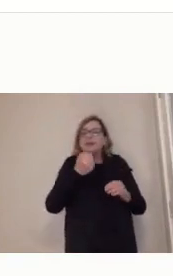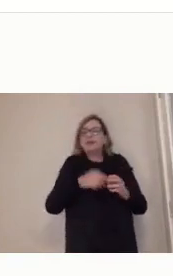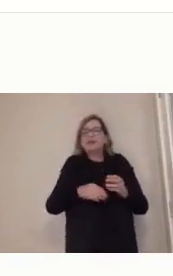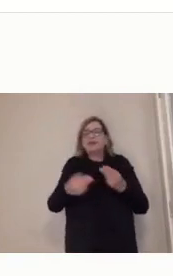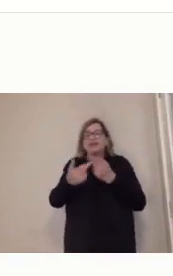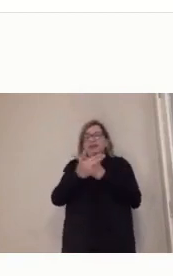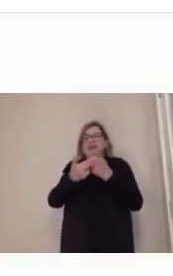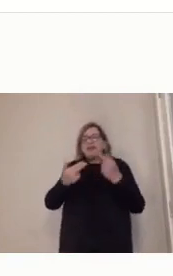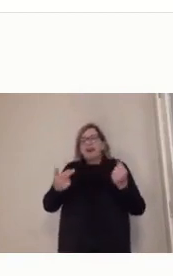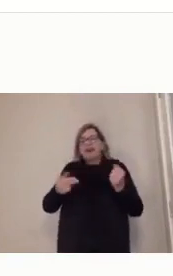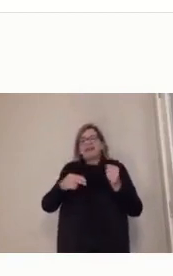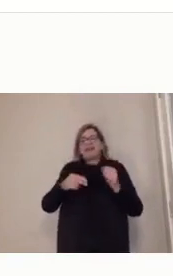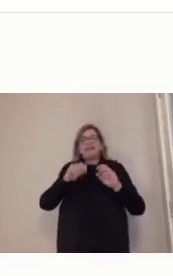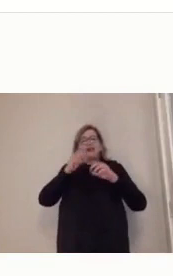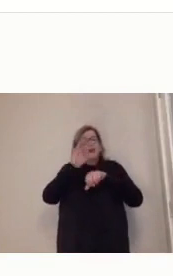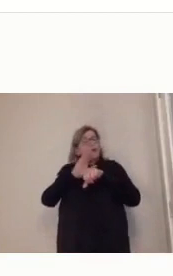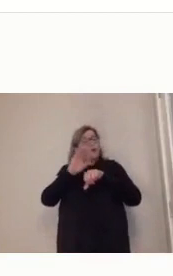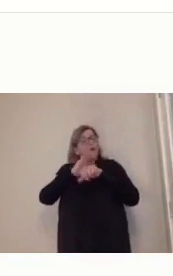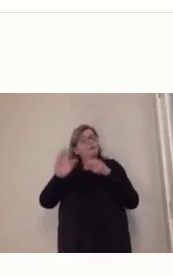Terceira que a gente tem aí